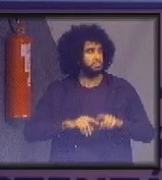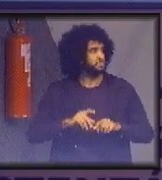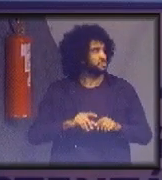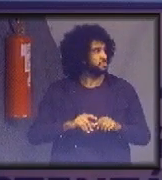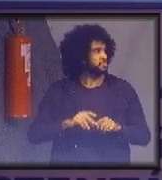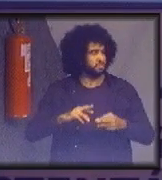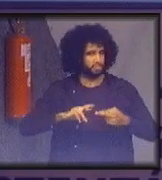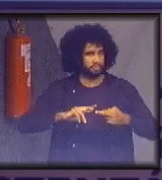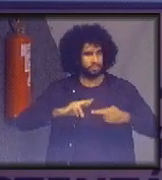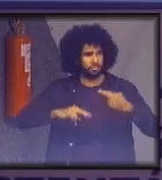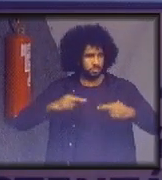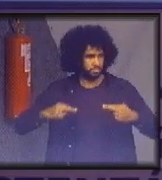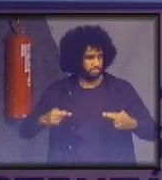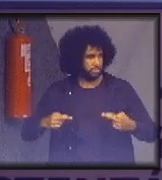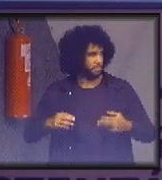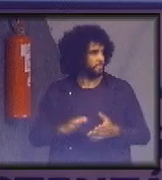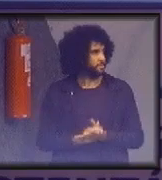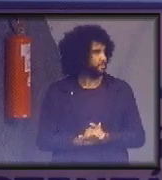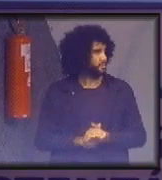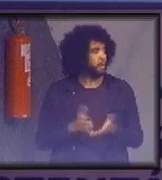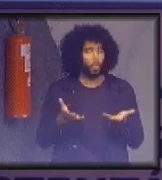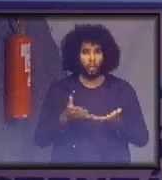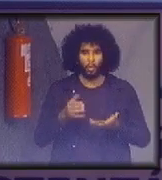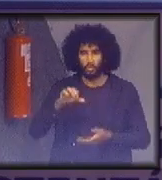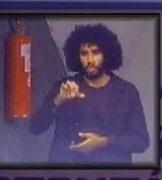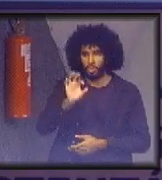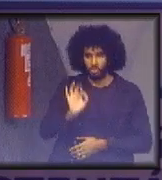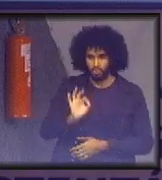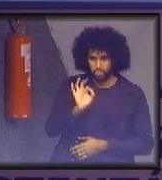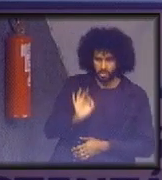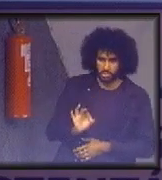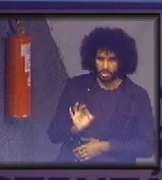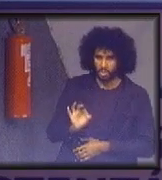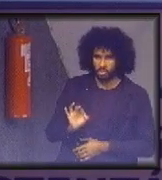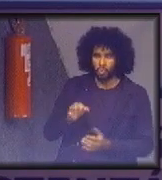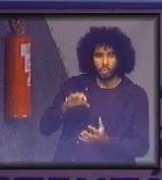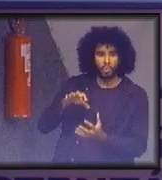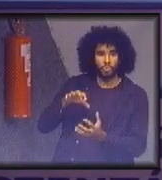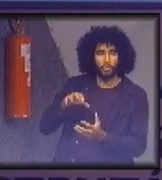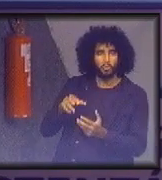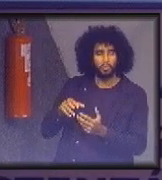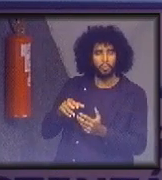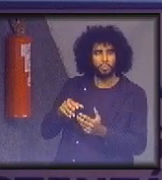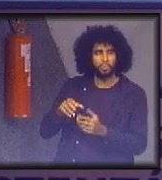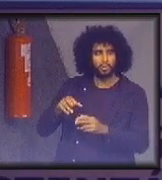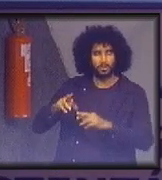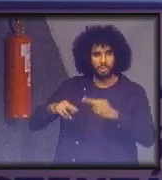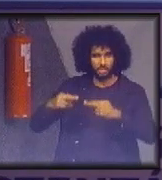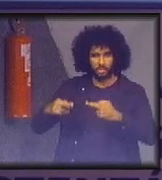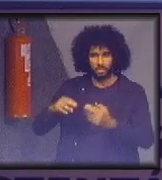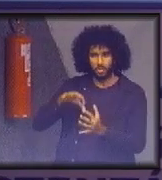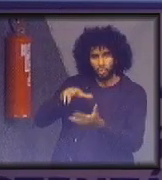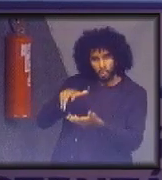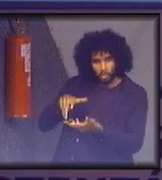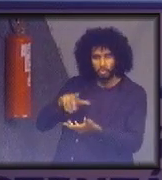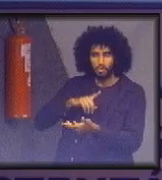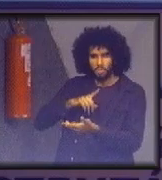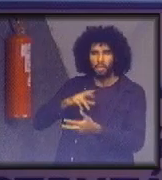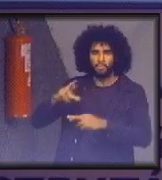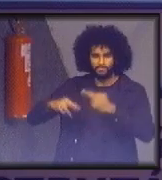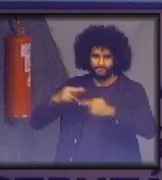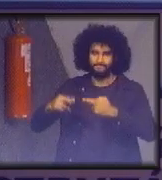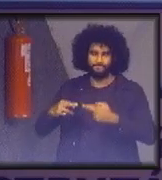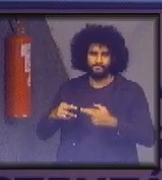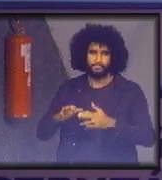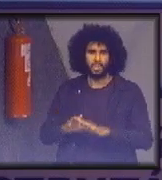falado anteriormente. Hoje apenas 9% dos recursos no mundo são recicláveis. Nós podemos fazer